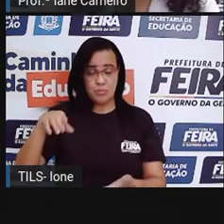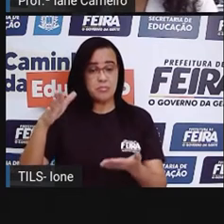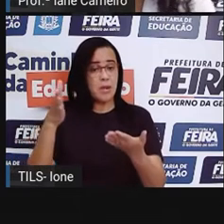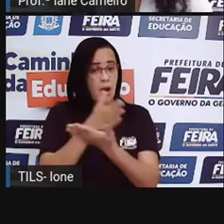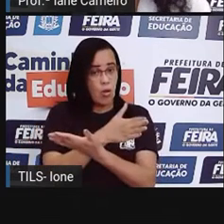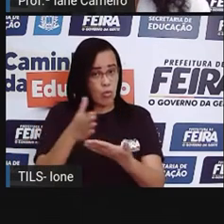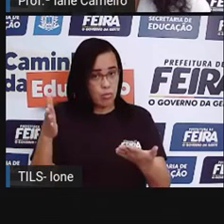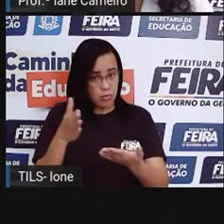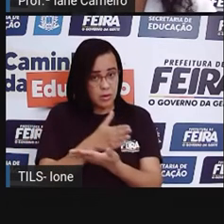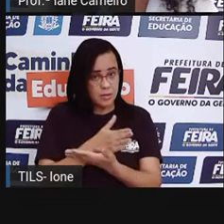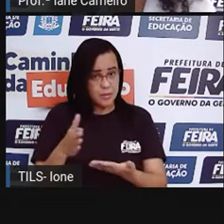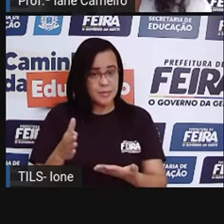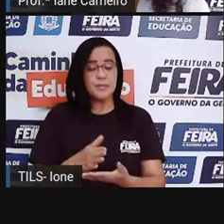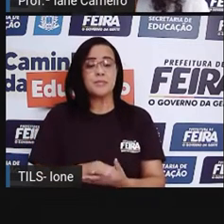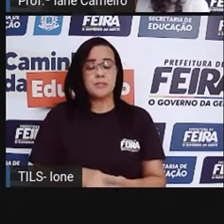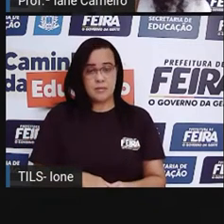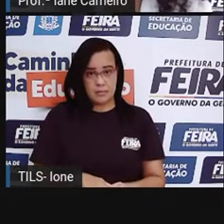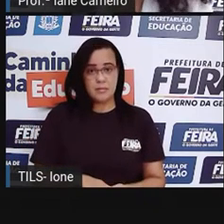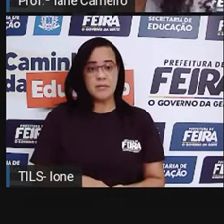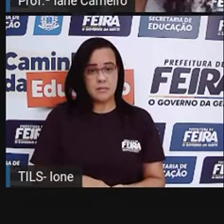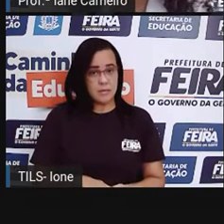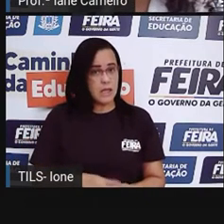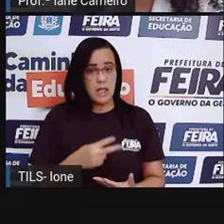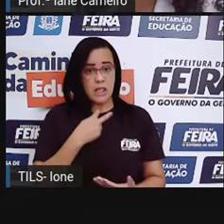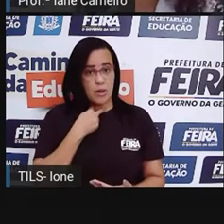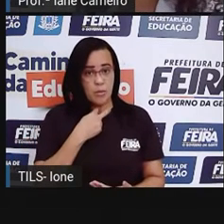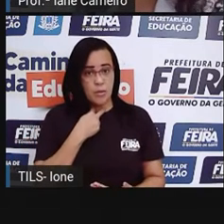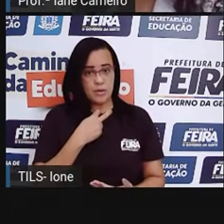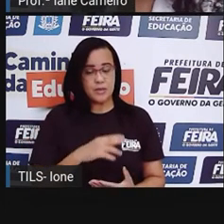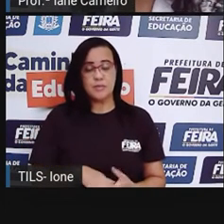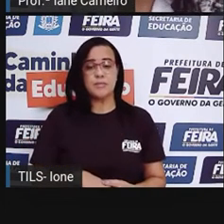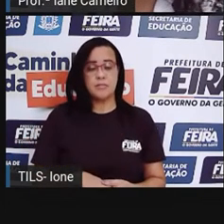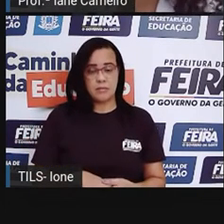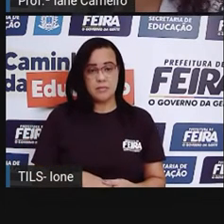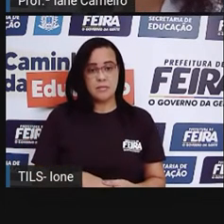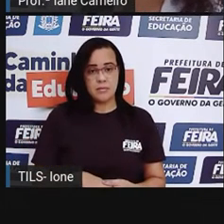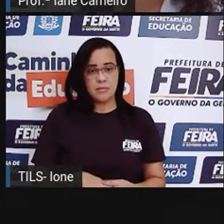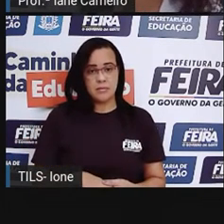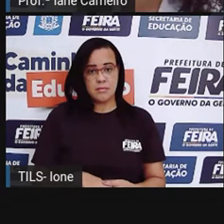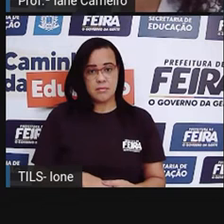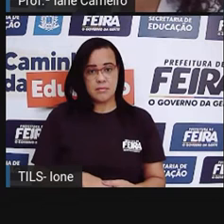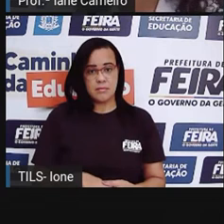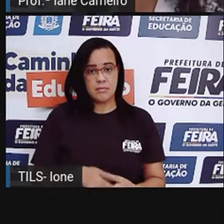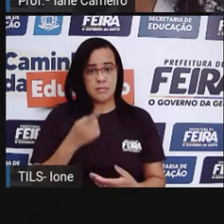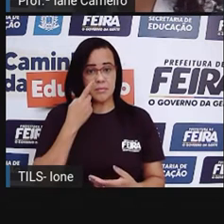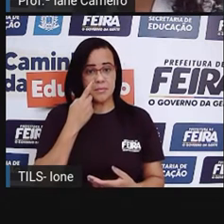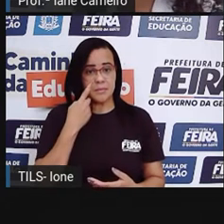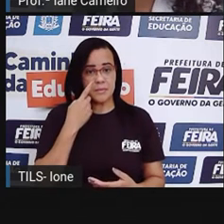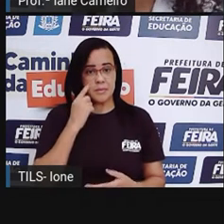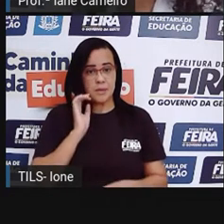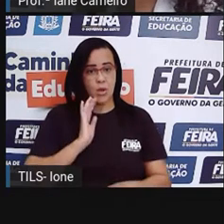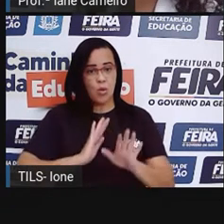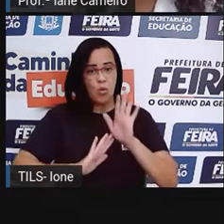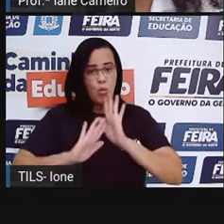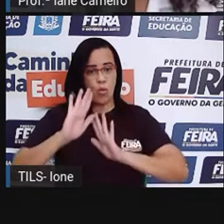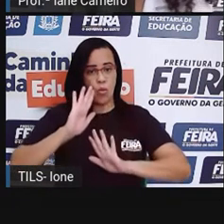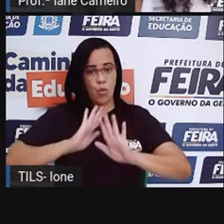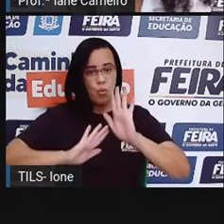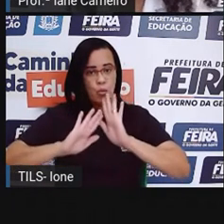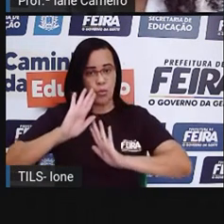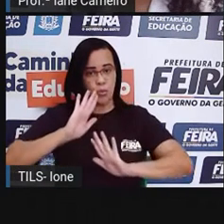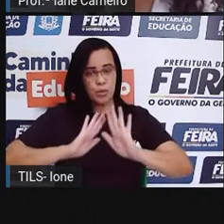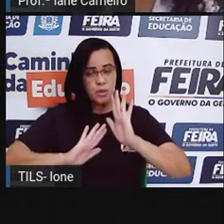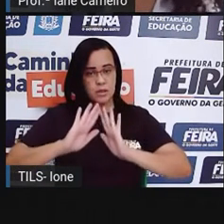possíveis, mas tem algumas que não são possíveis de serem feitas, né? E aí, a gente tem que ficar de olho. Que são o quê? Quais